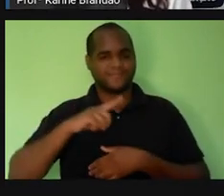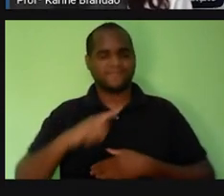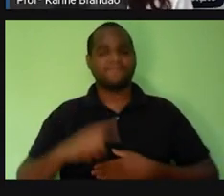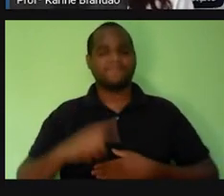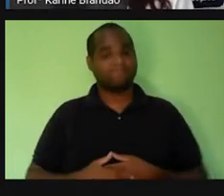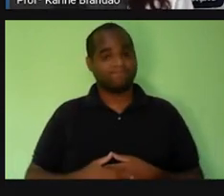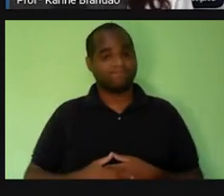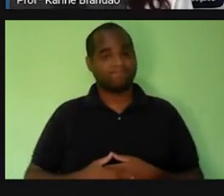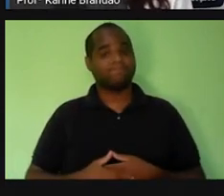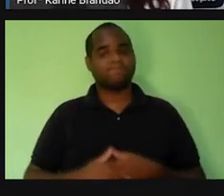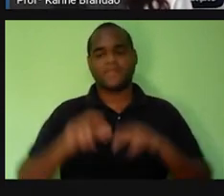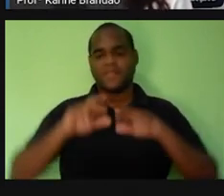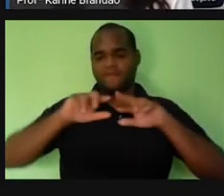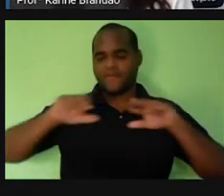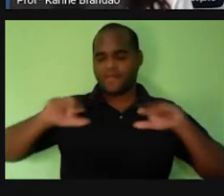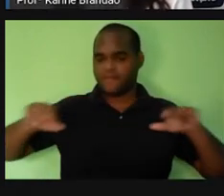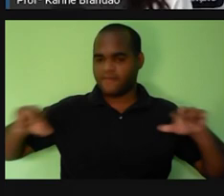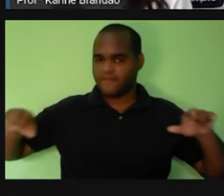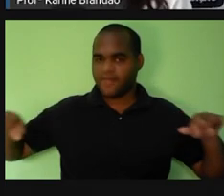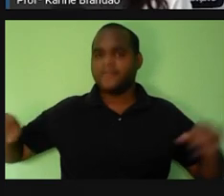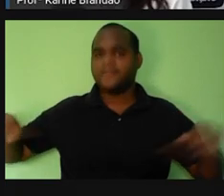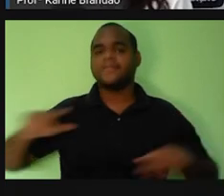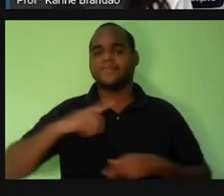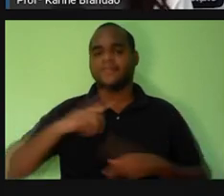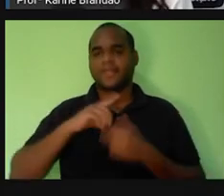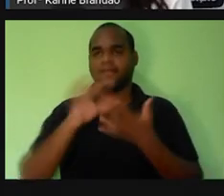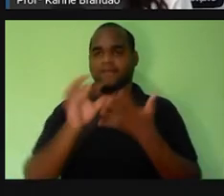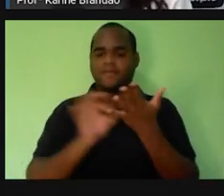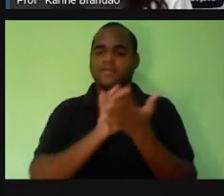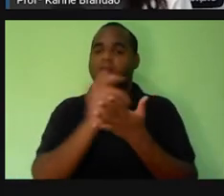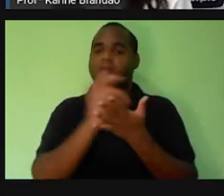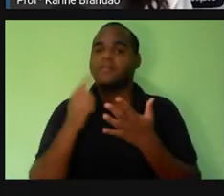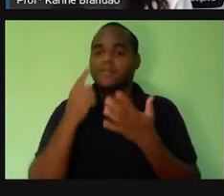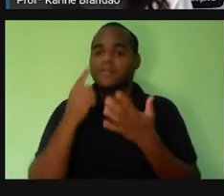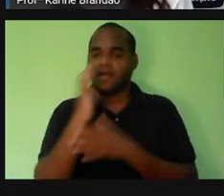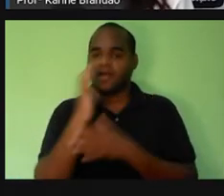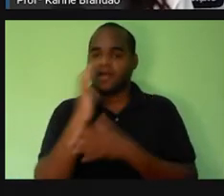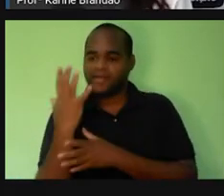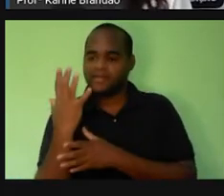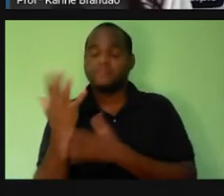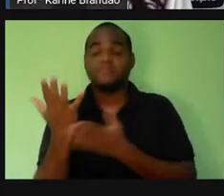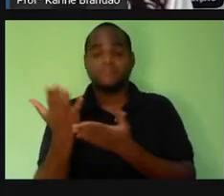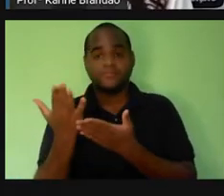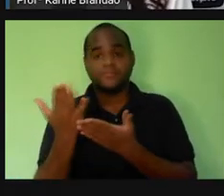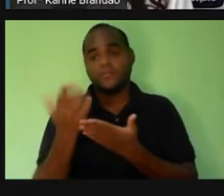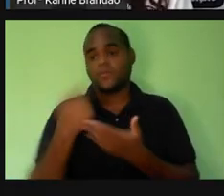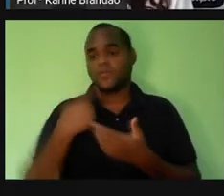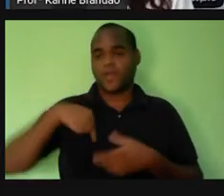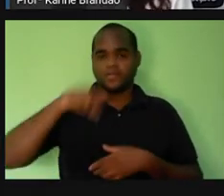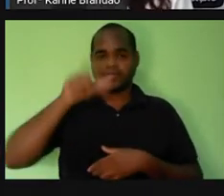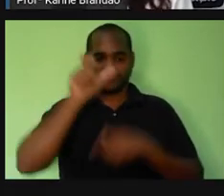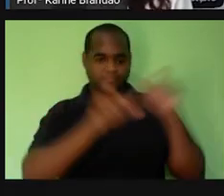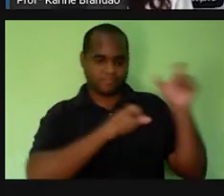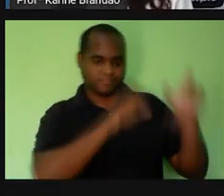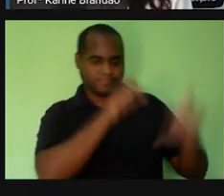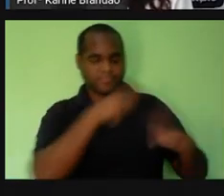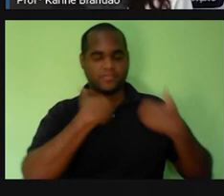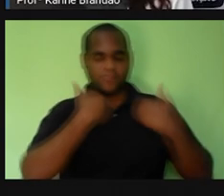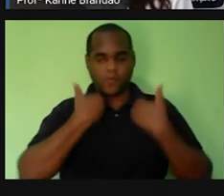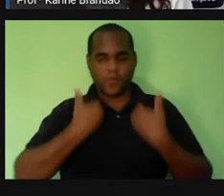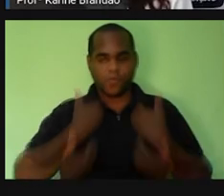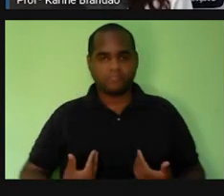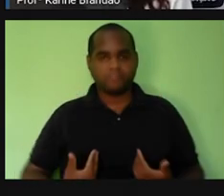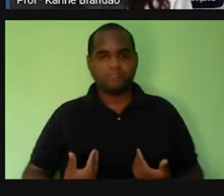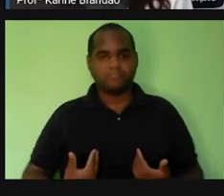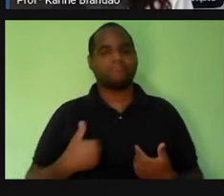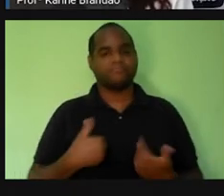muitos. Então, eles vão possuir muitas células, como essa planta, né? Como nós, né? O nosso corpo, nós somos